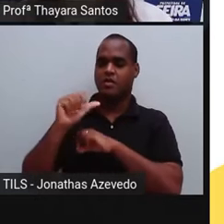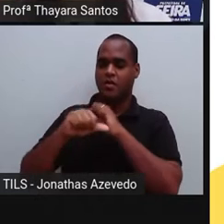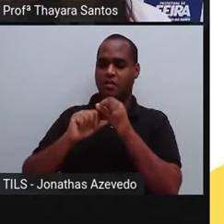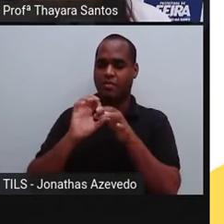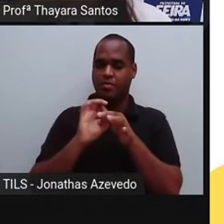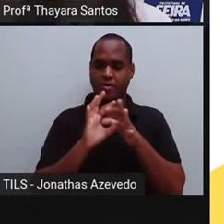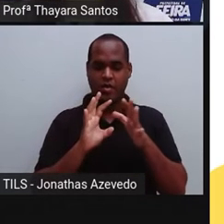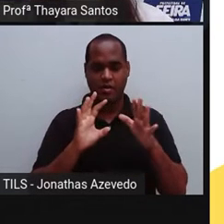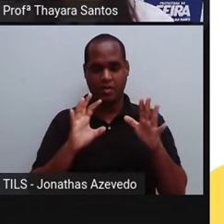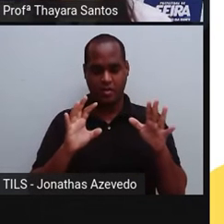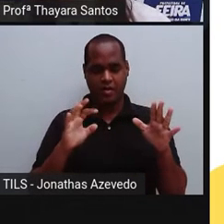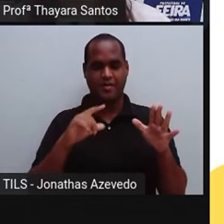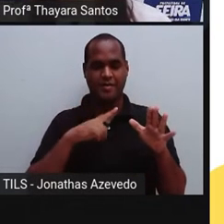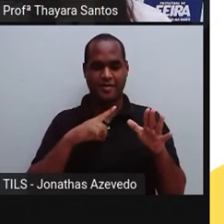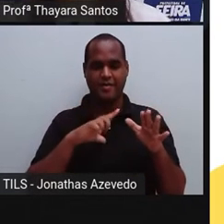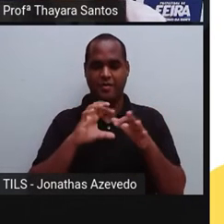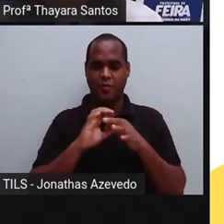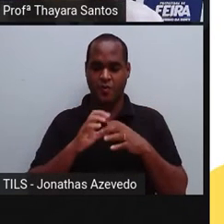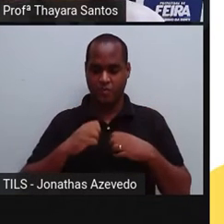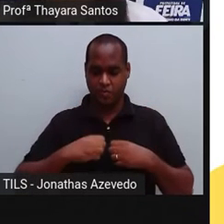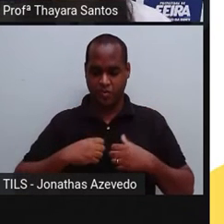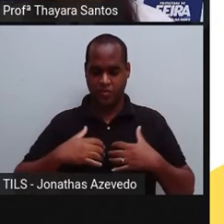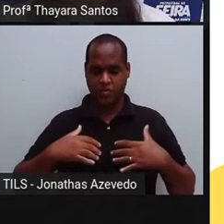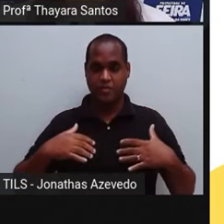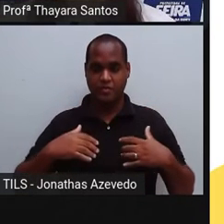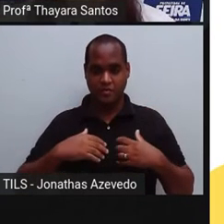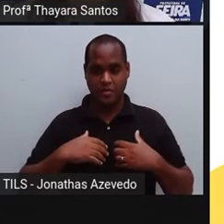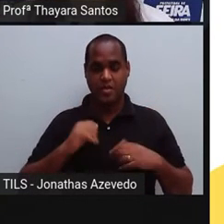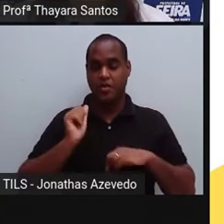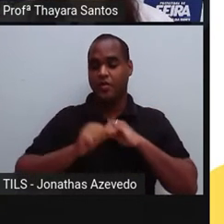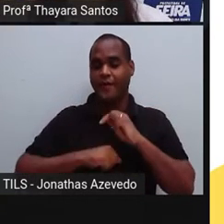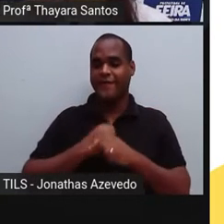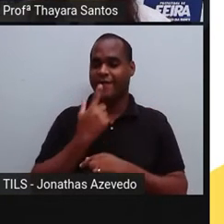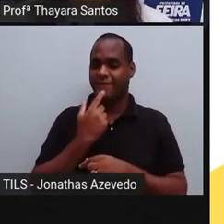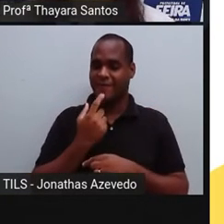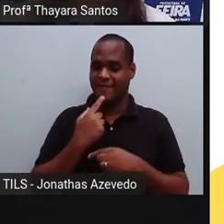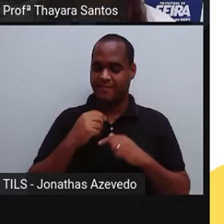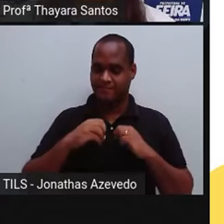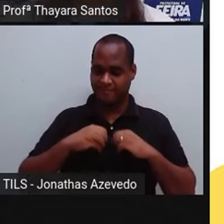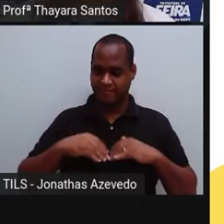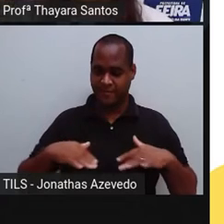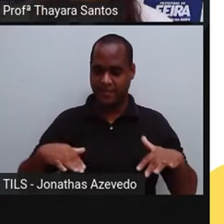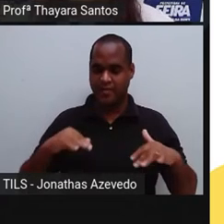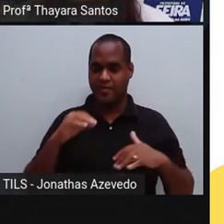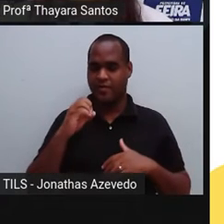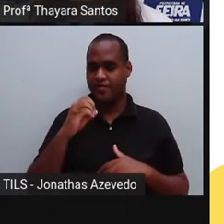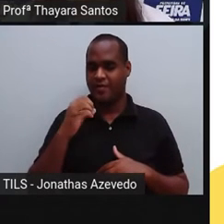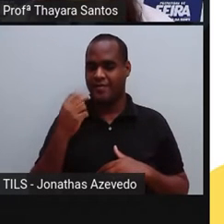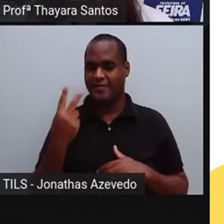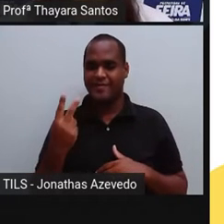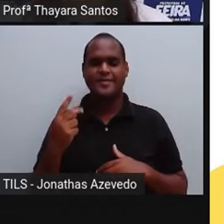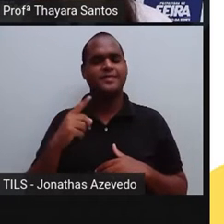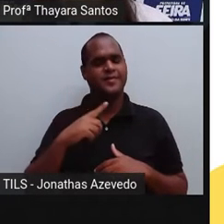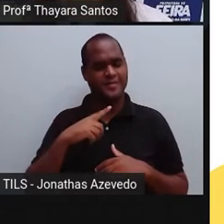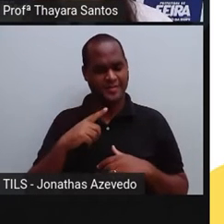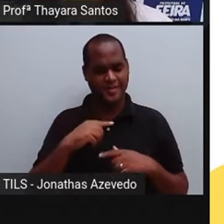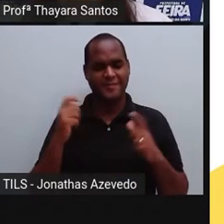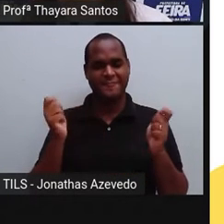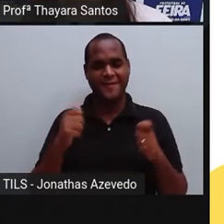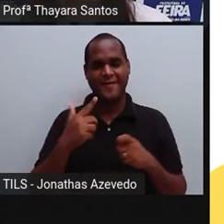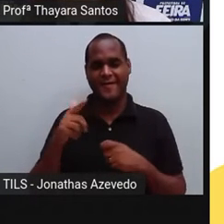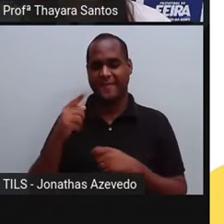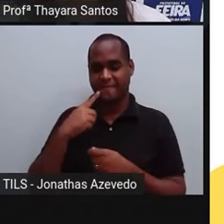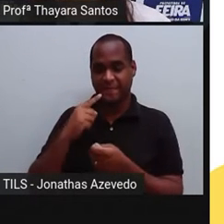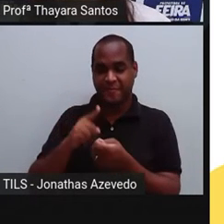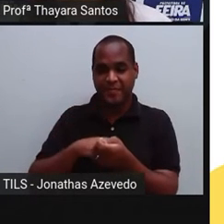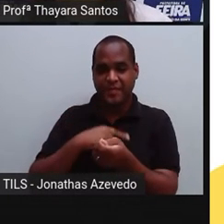libera, né, através do processo de respiração, e devolve para o sangue um sangue rico em oxigênio, um sangue arterial. Aí, esse